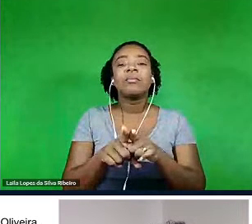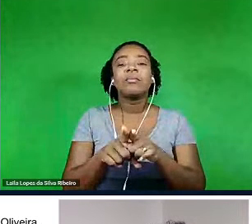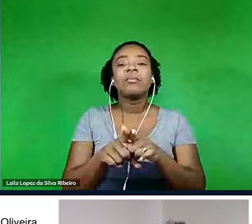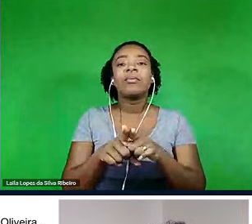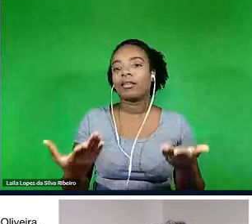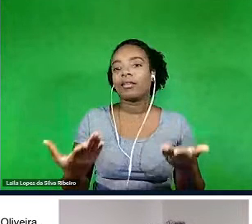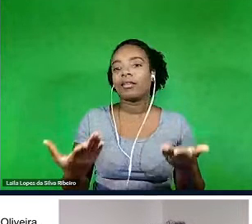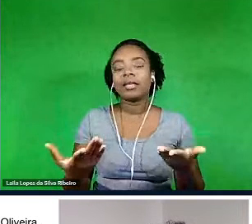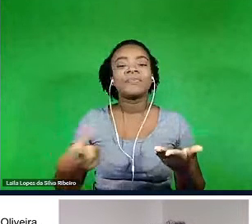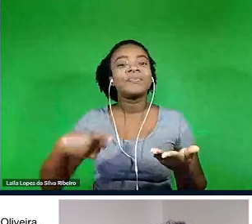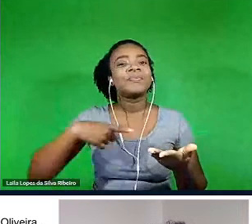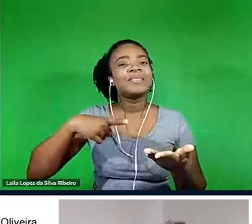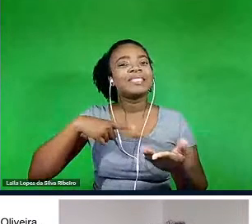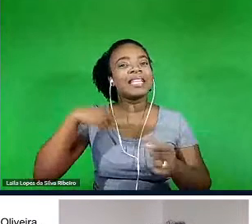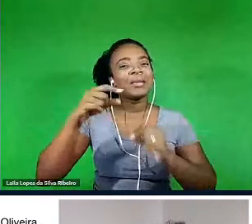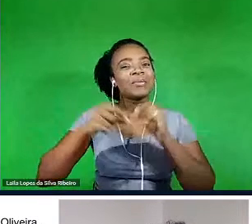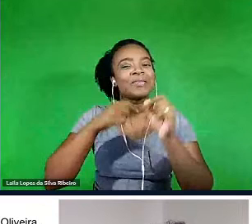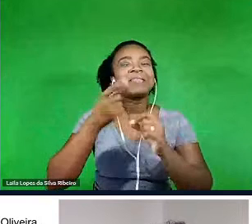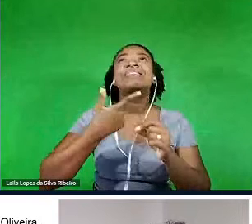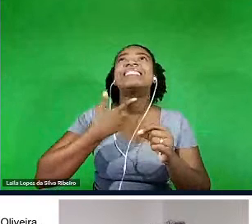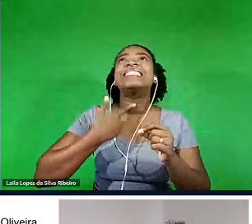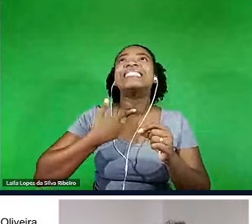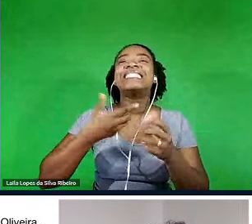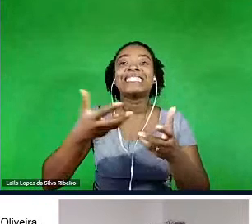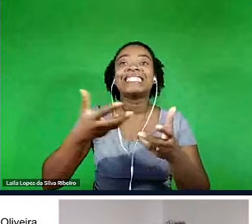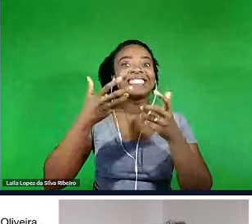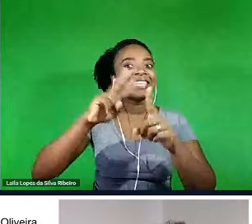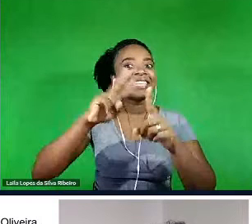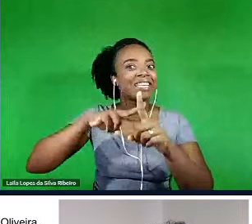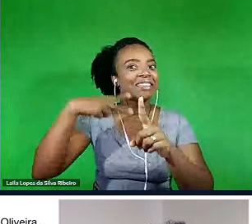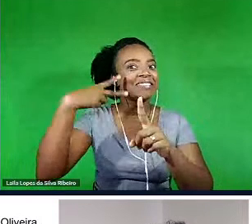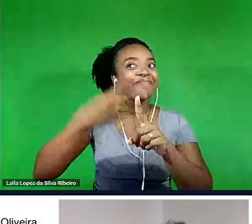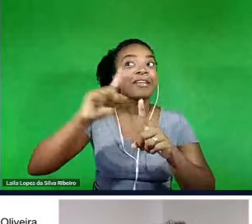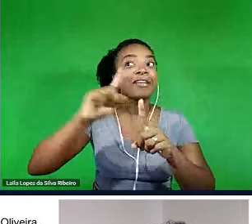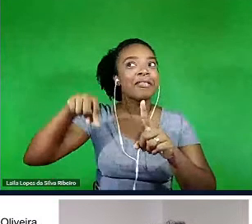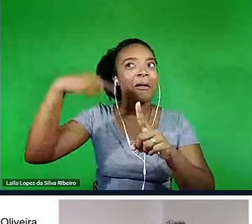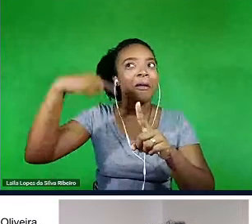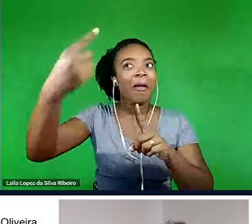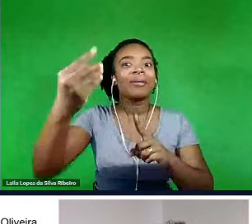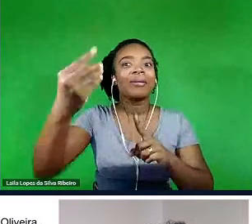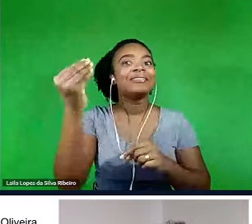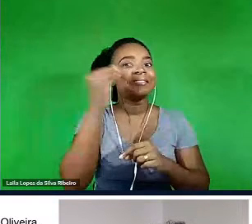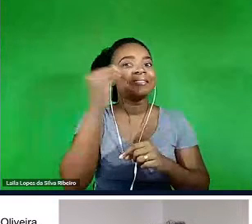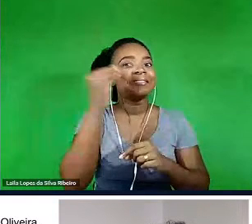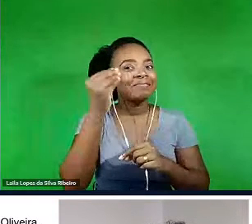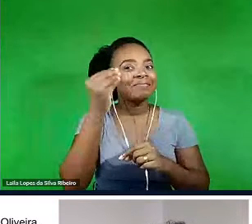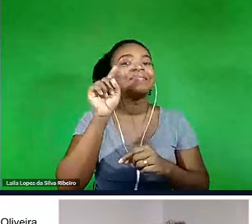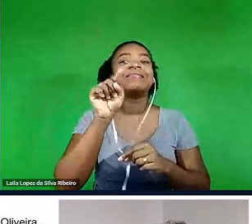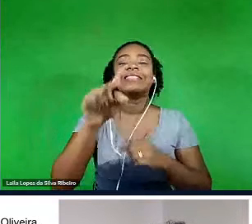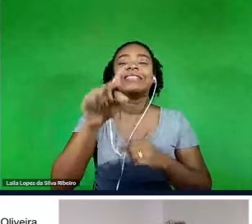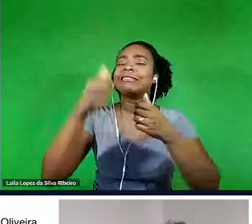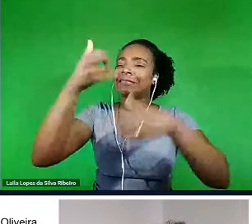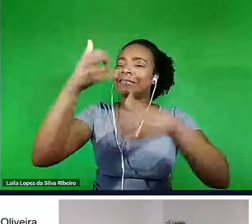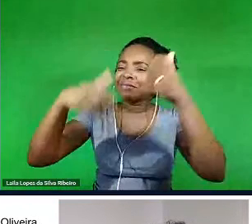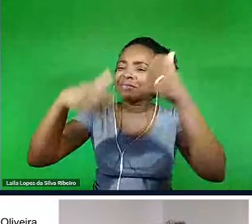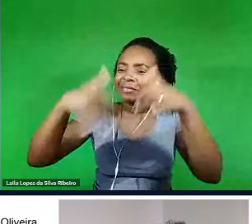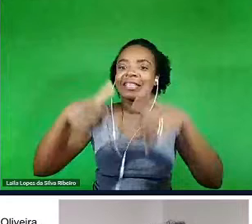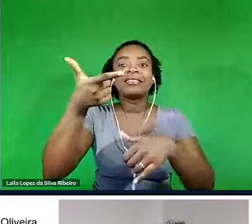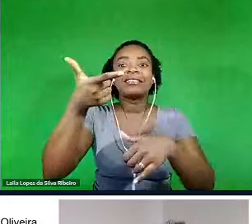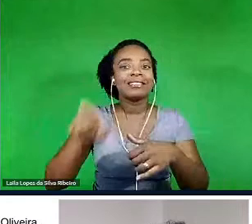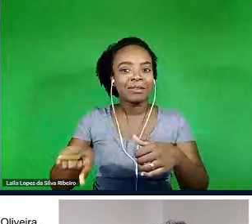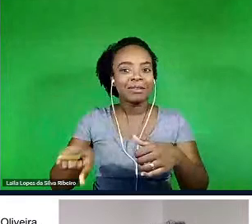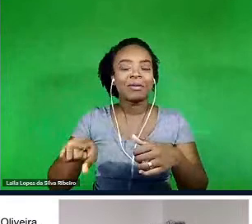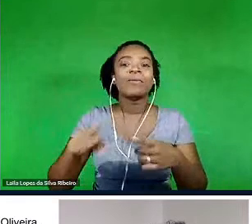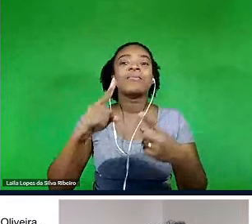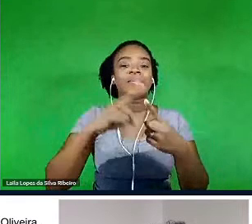sabor de quero mais para uma próxima oportunidade, fazemos a discussão dessas duas obras da Sétima Arte,